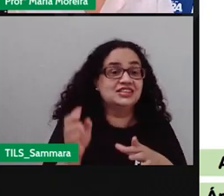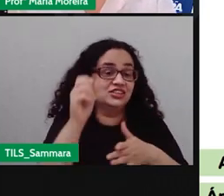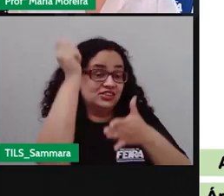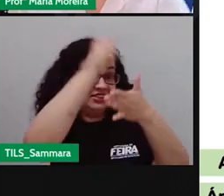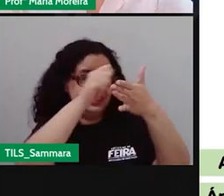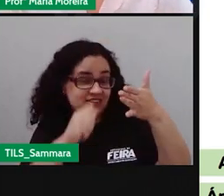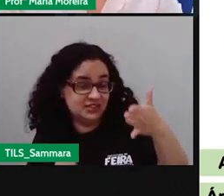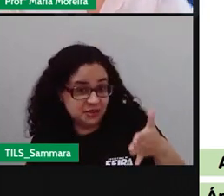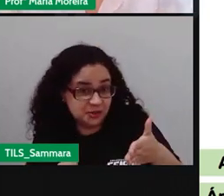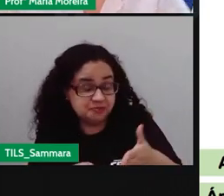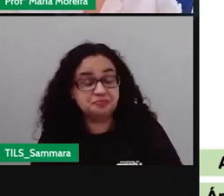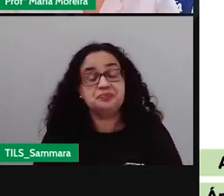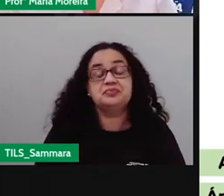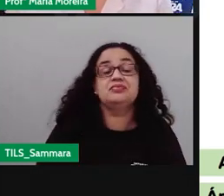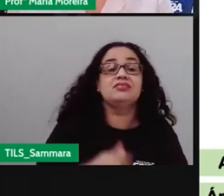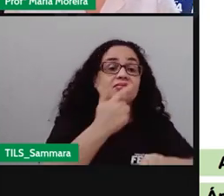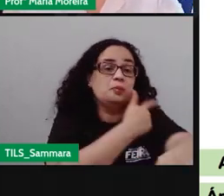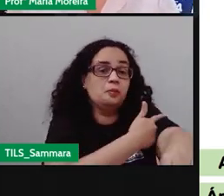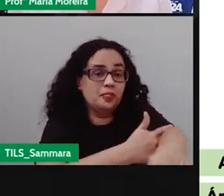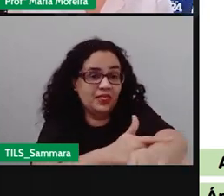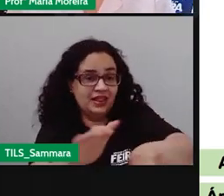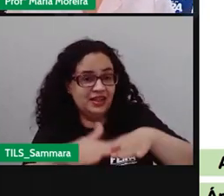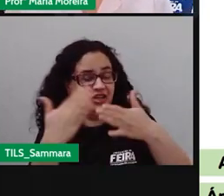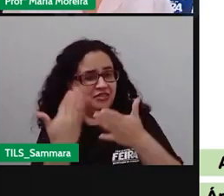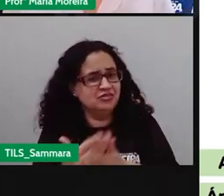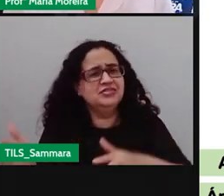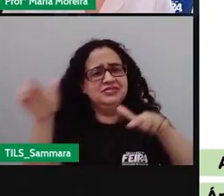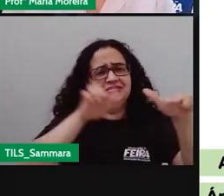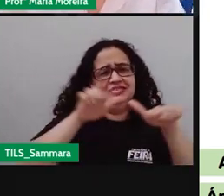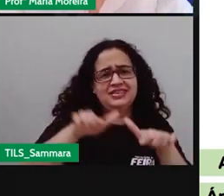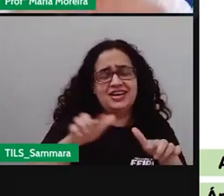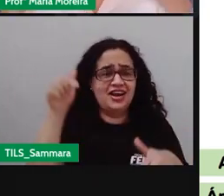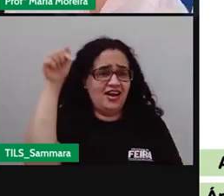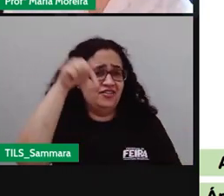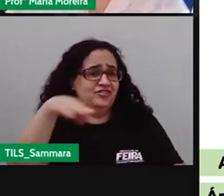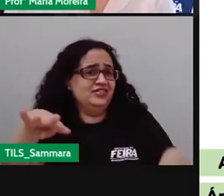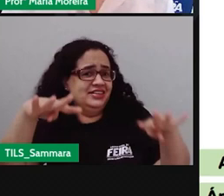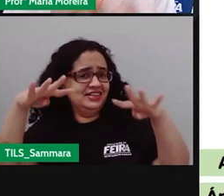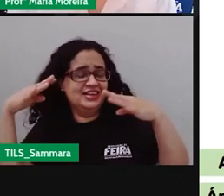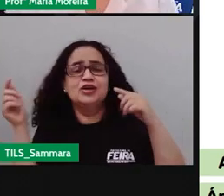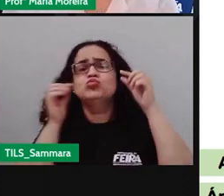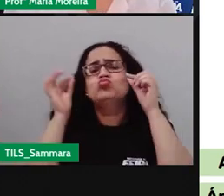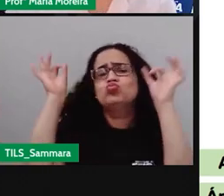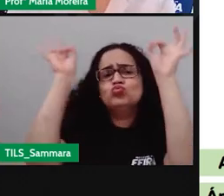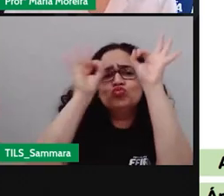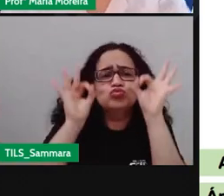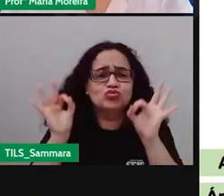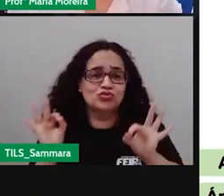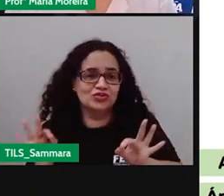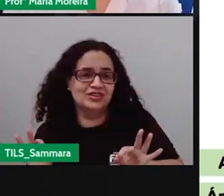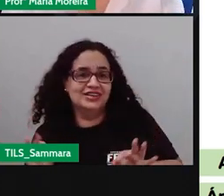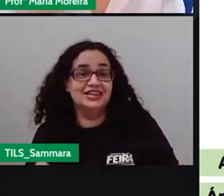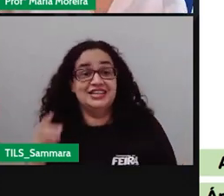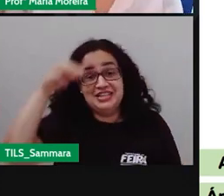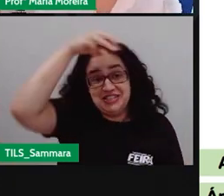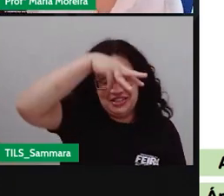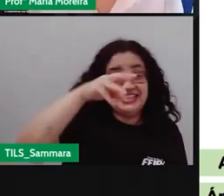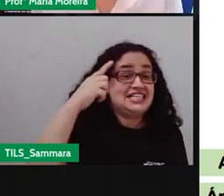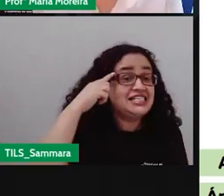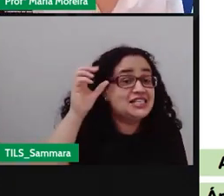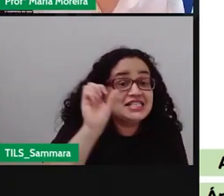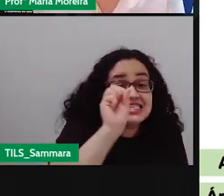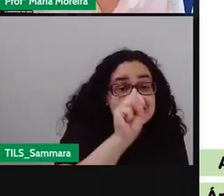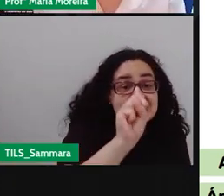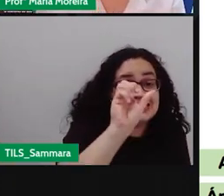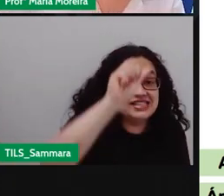canal da Seduc, porque a gente merece, olha o trabalho que a gente tem pra vir pra aqui, ó, se maquiar, se arrumar, Samara com dois M, Samara com dois